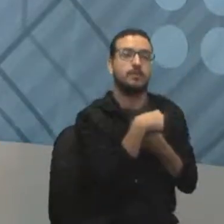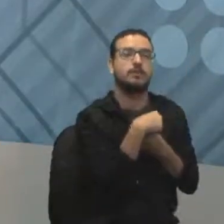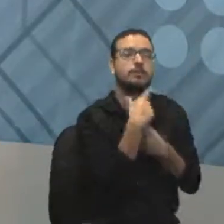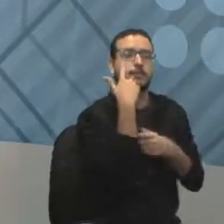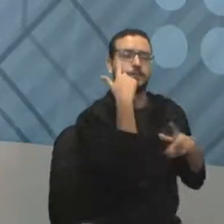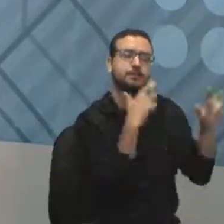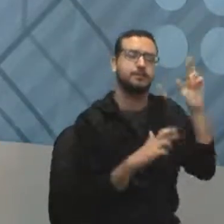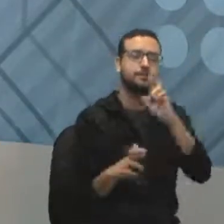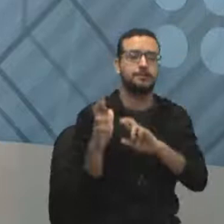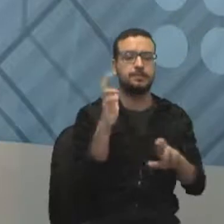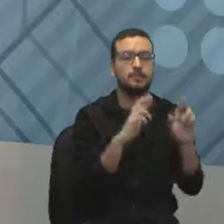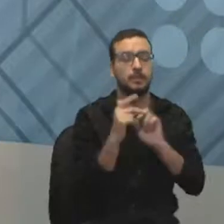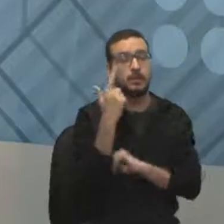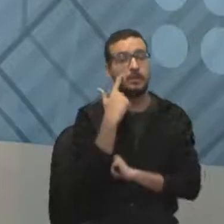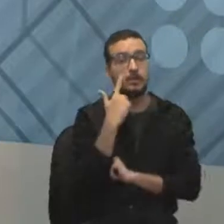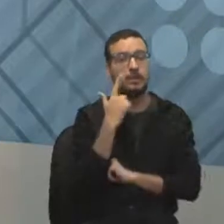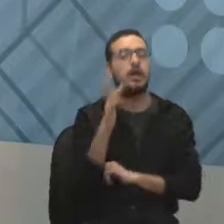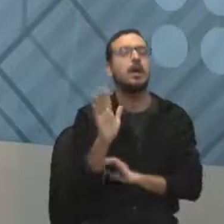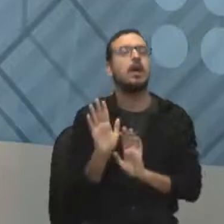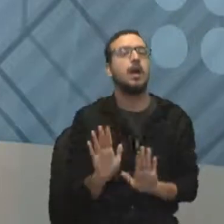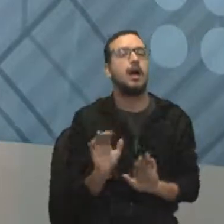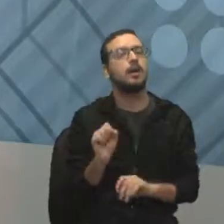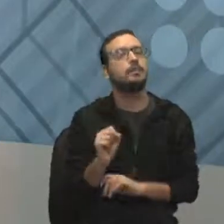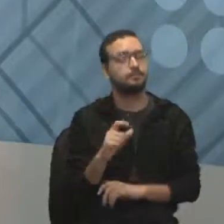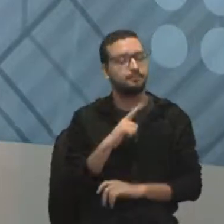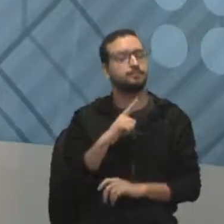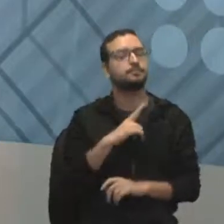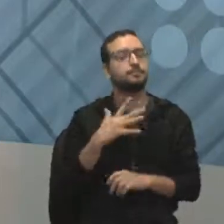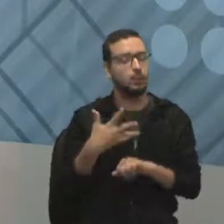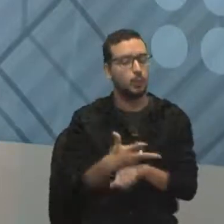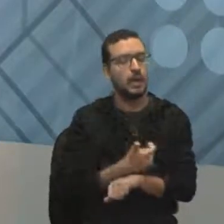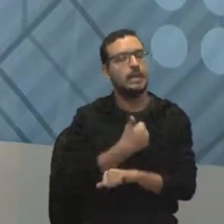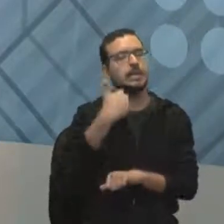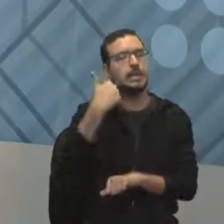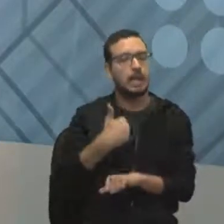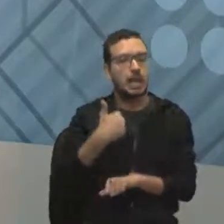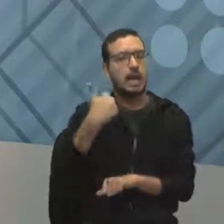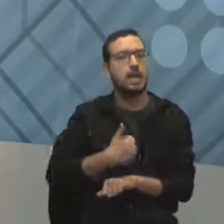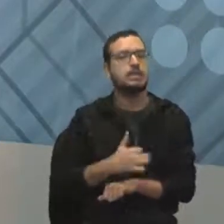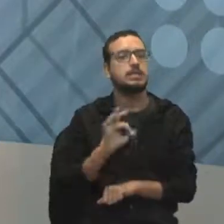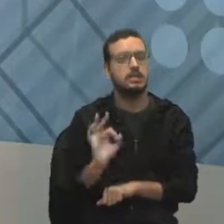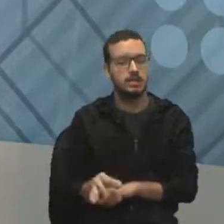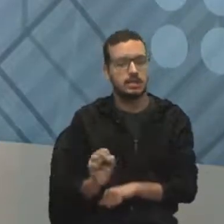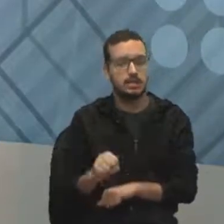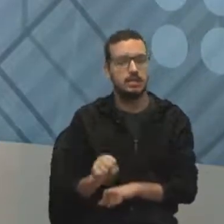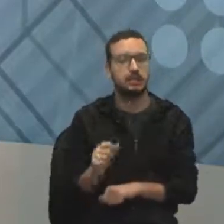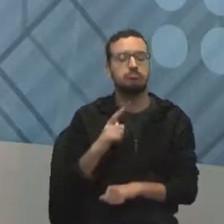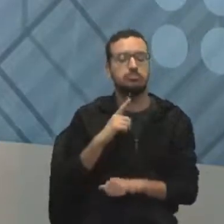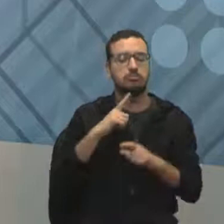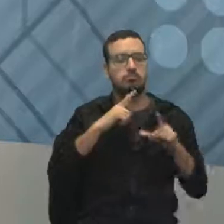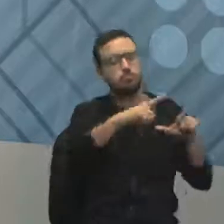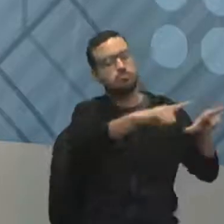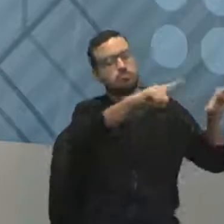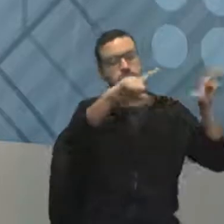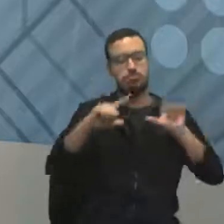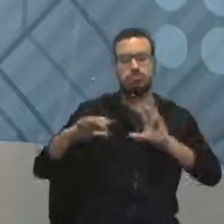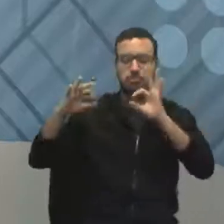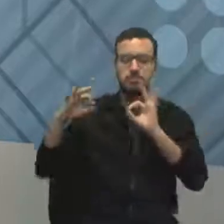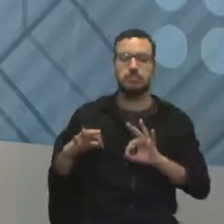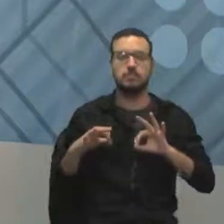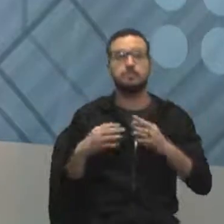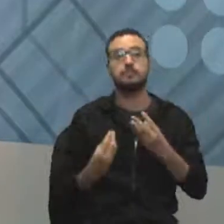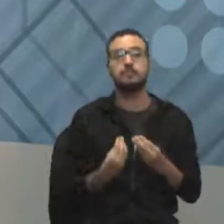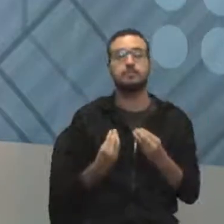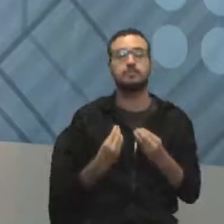analisem e verifiquem. Não, tem qualidade, vou certificar, vou atestar. Isso para